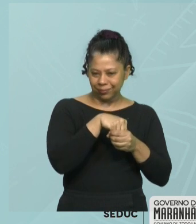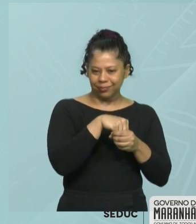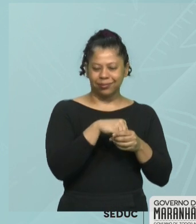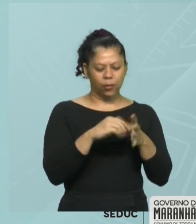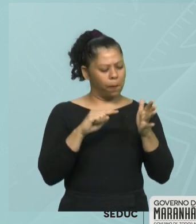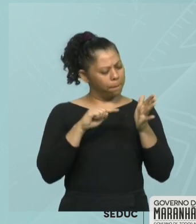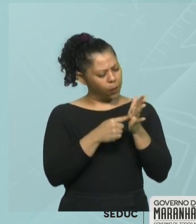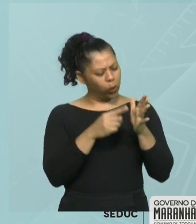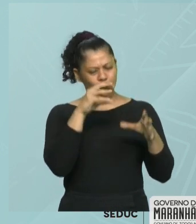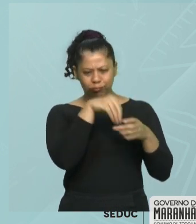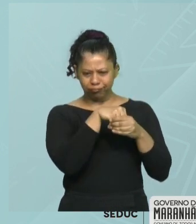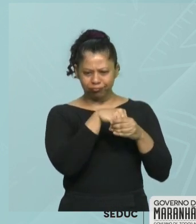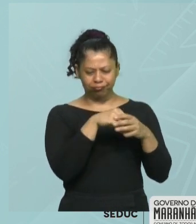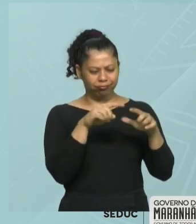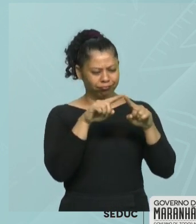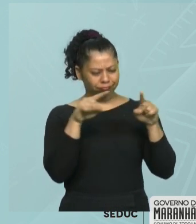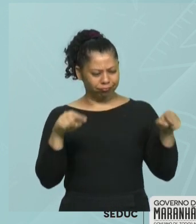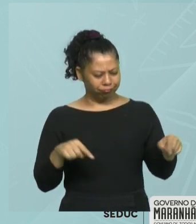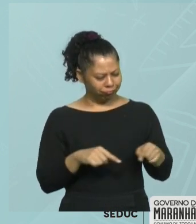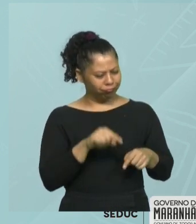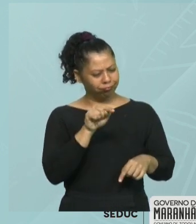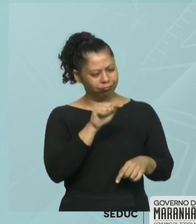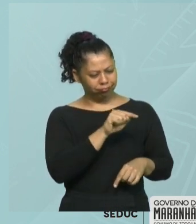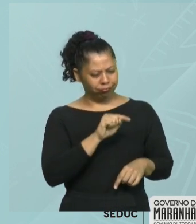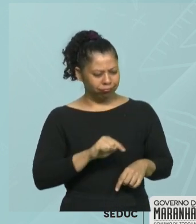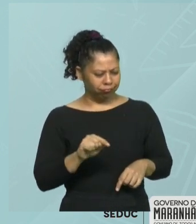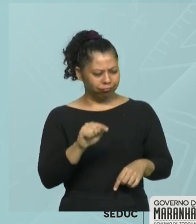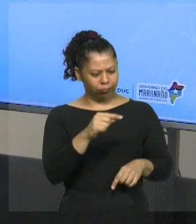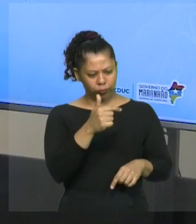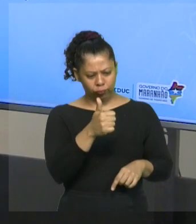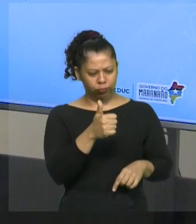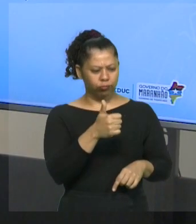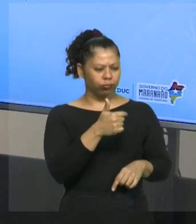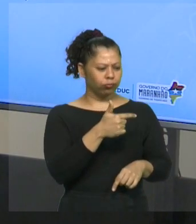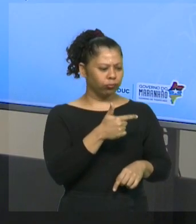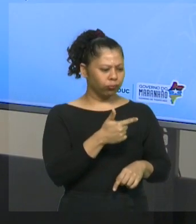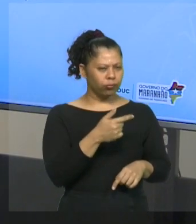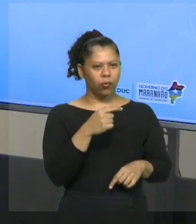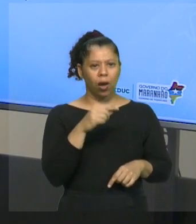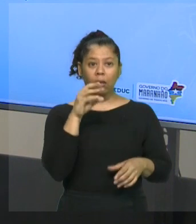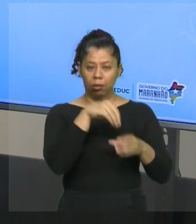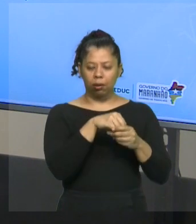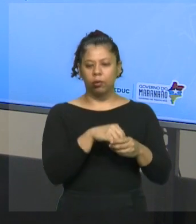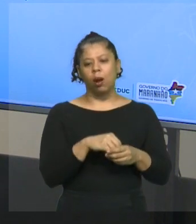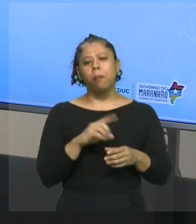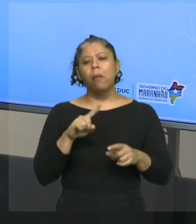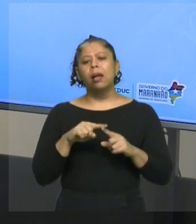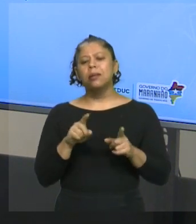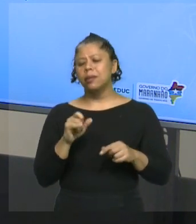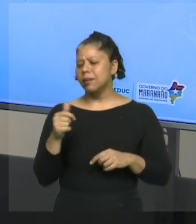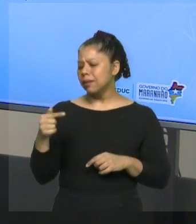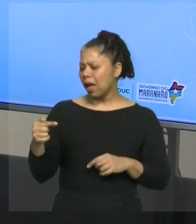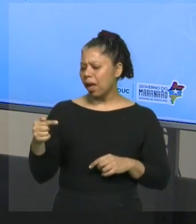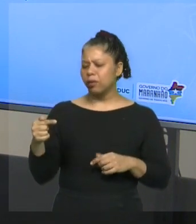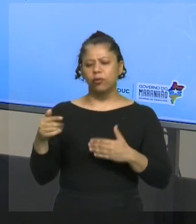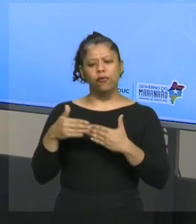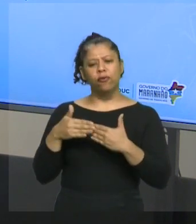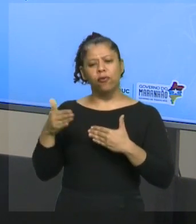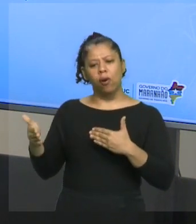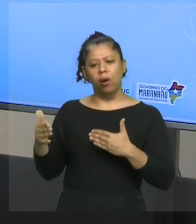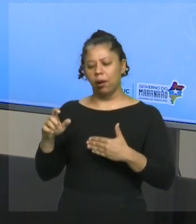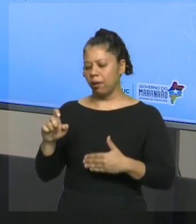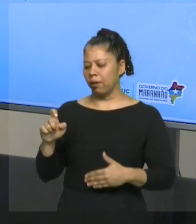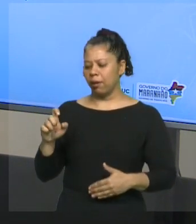exemplo, se eu tiver esse número 7, o 7 está fora do diagrama, está fora desta figura, ele é um ponto